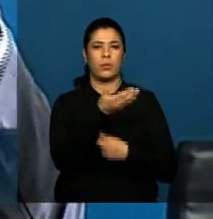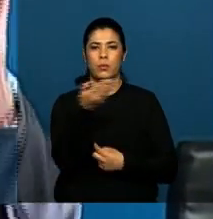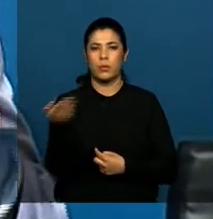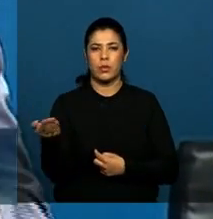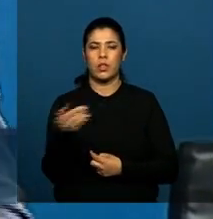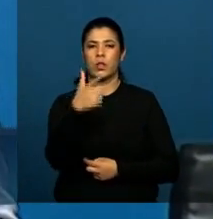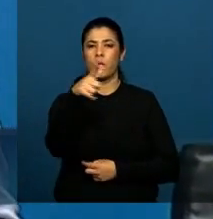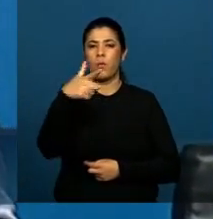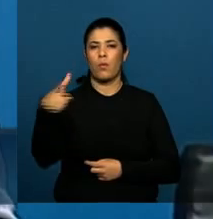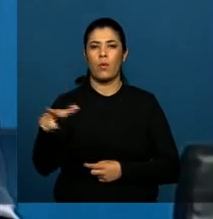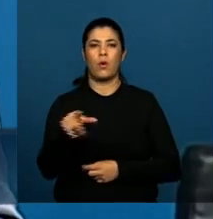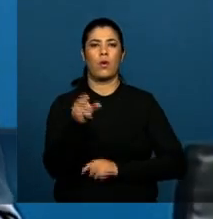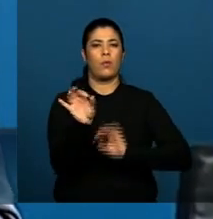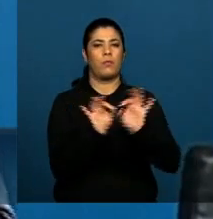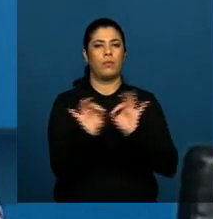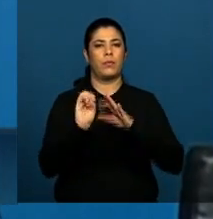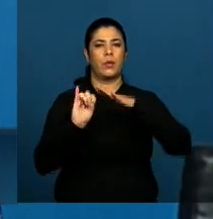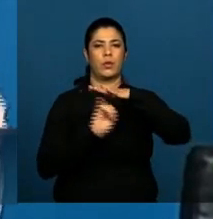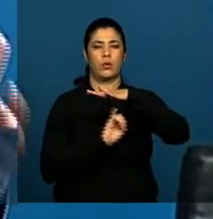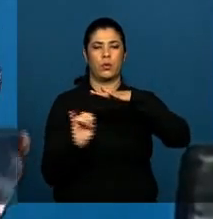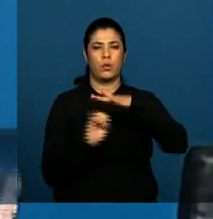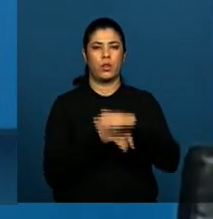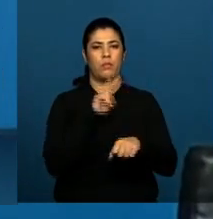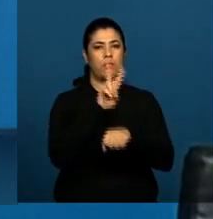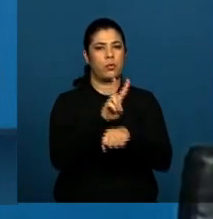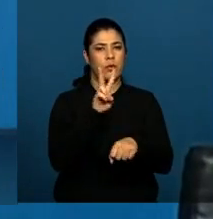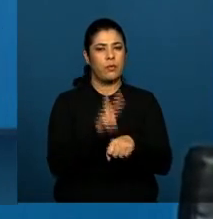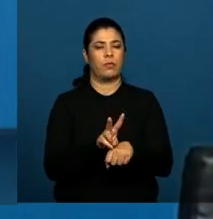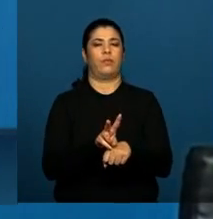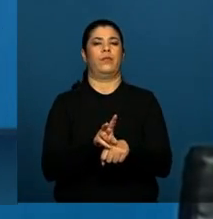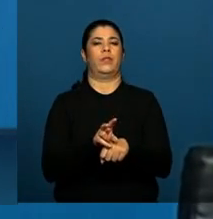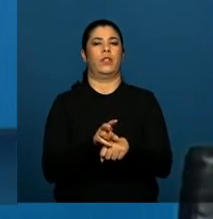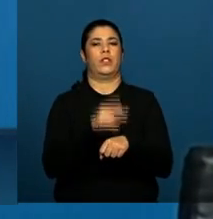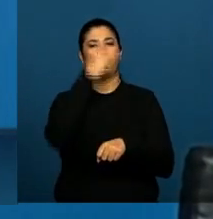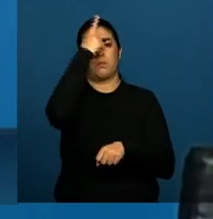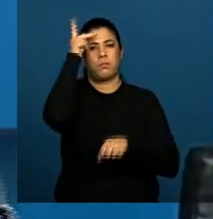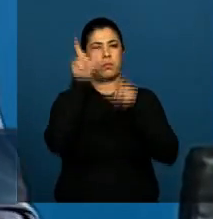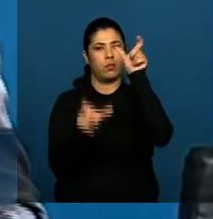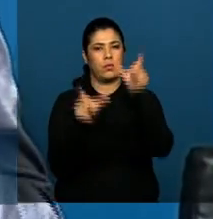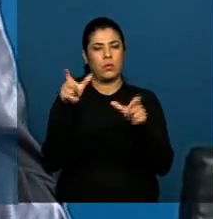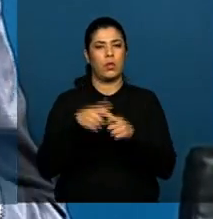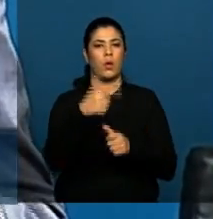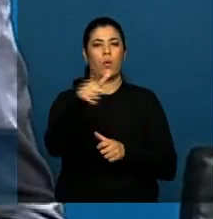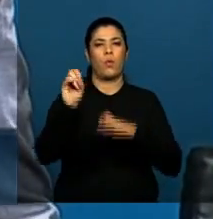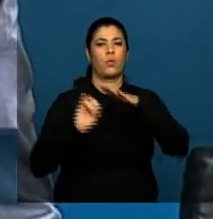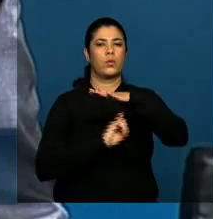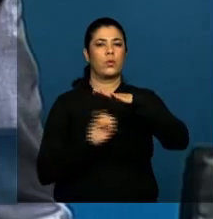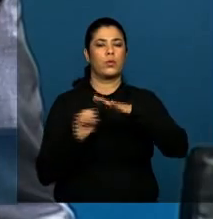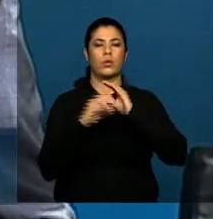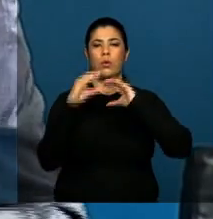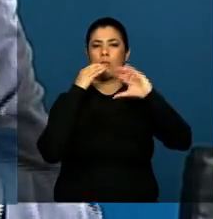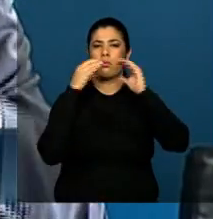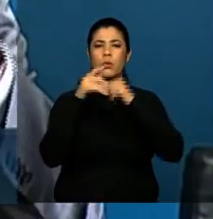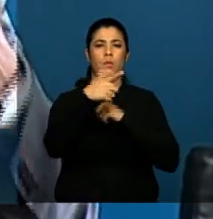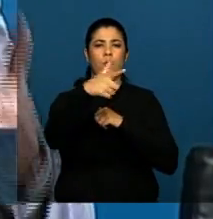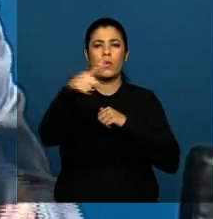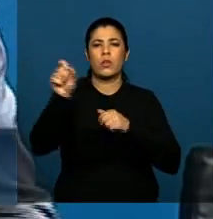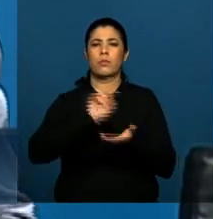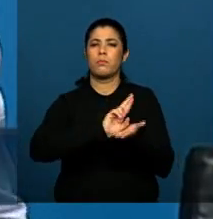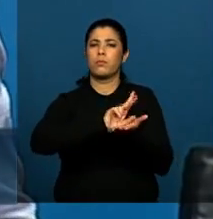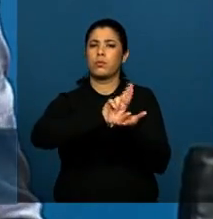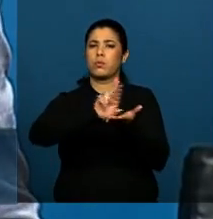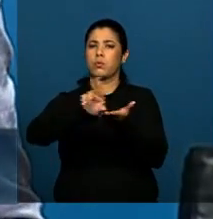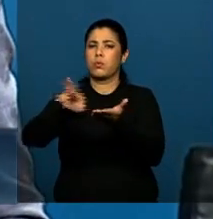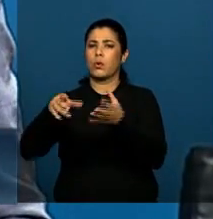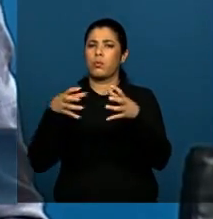de órgãos de defesa do consumidor, de empresas, de órgãos de comunicação, do mercado, enfim, de partidos